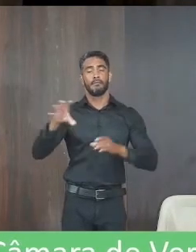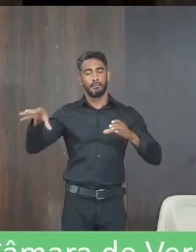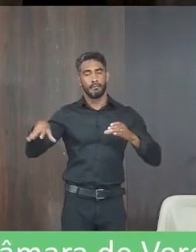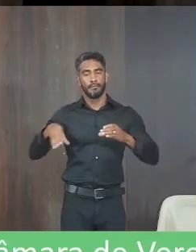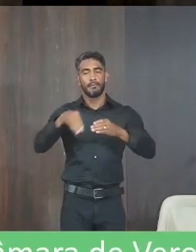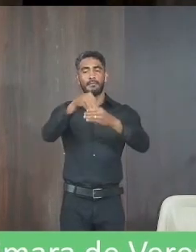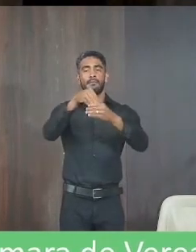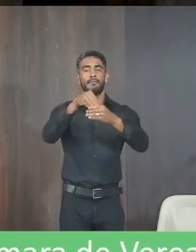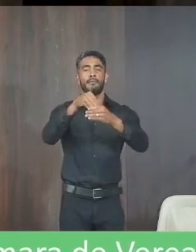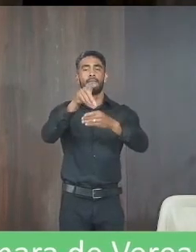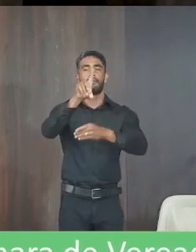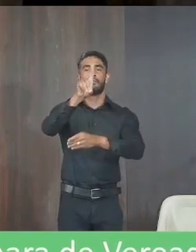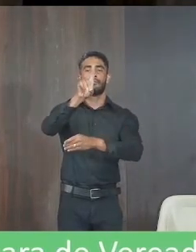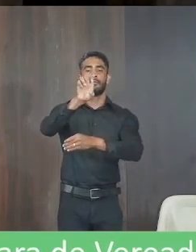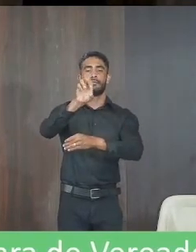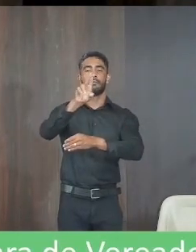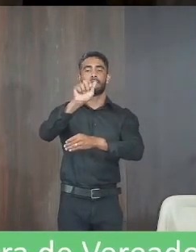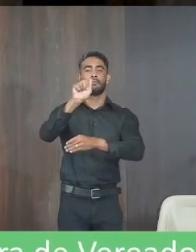Derlan Miranda